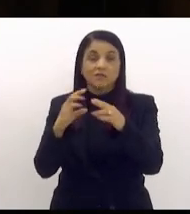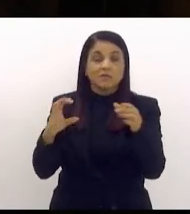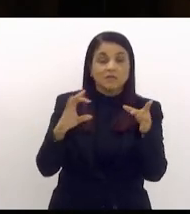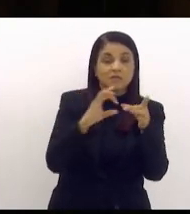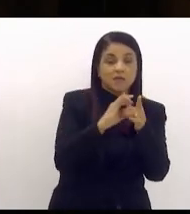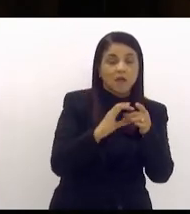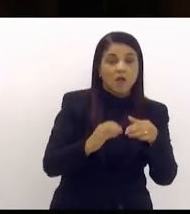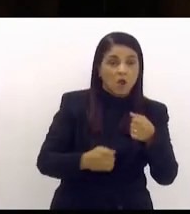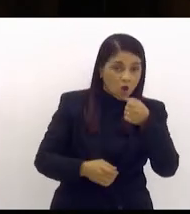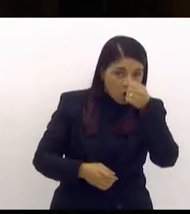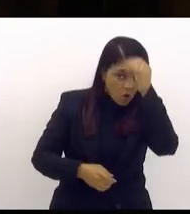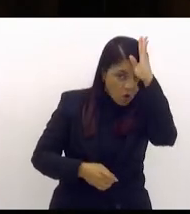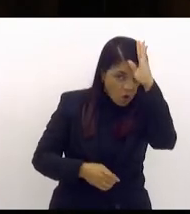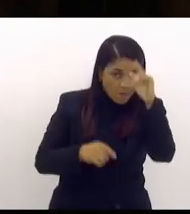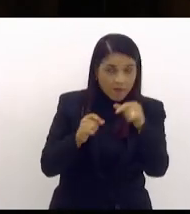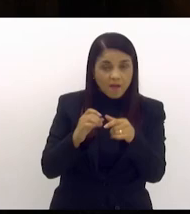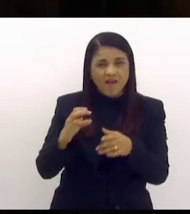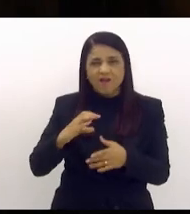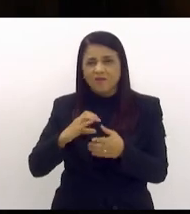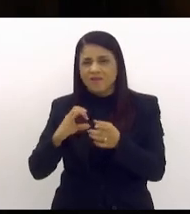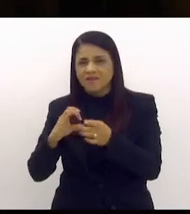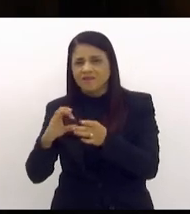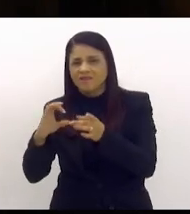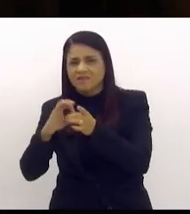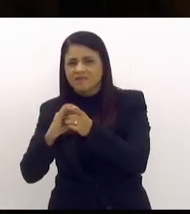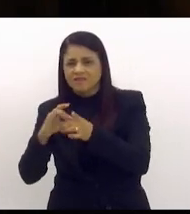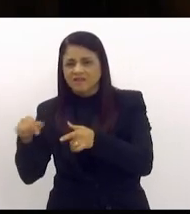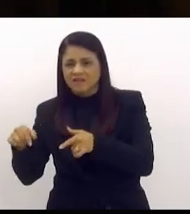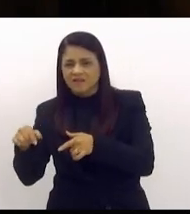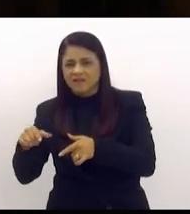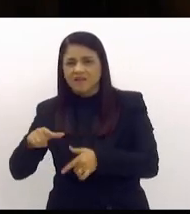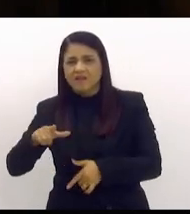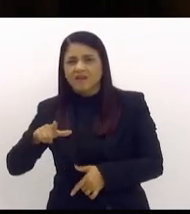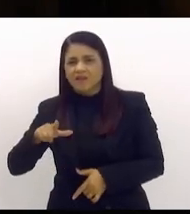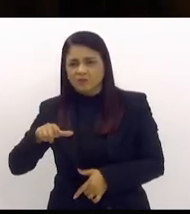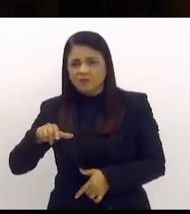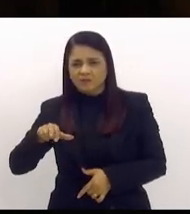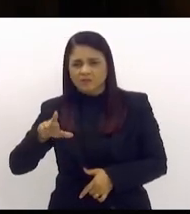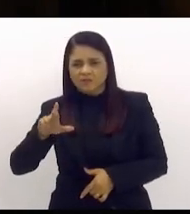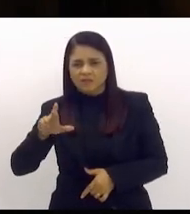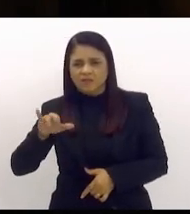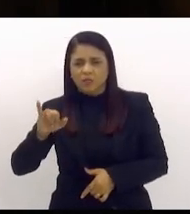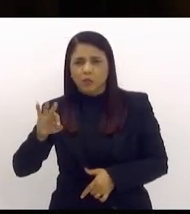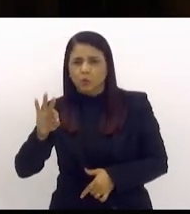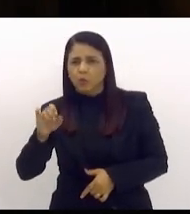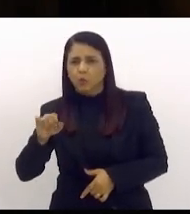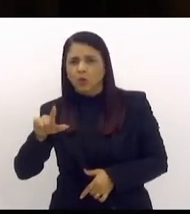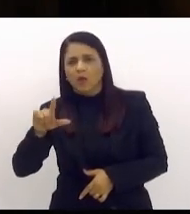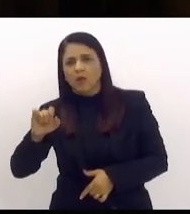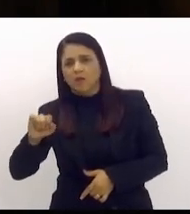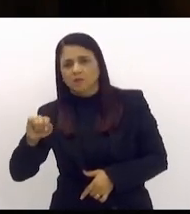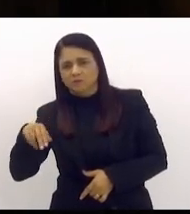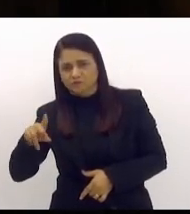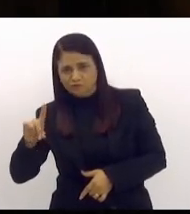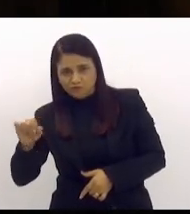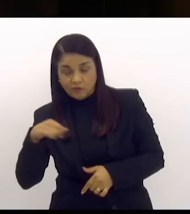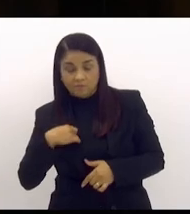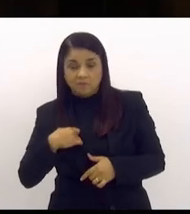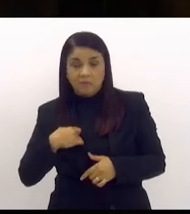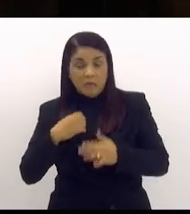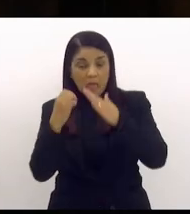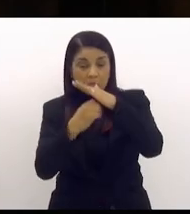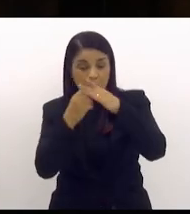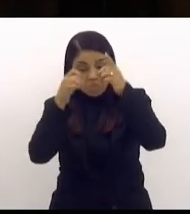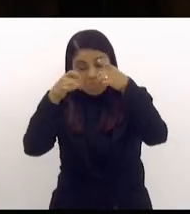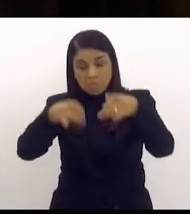iniciou a obra foi feita só a drenagem e aí a empresa abandonou